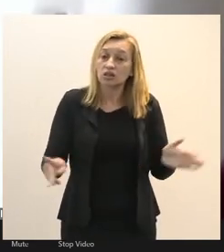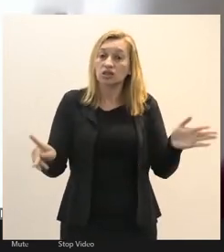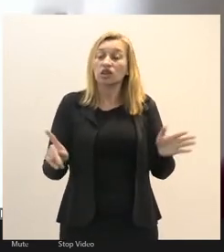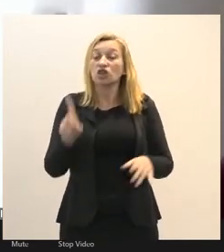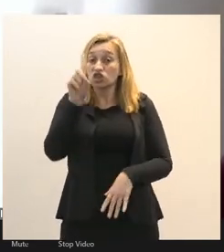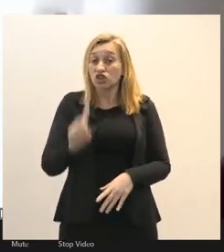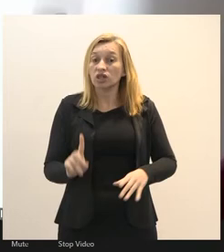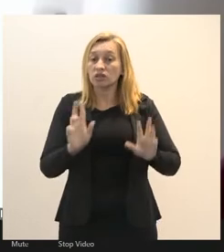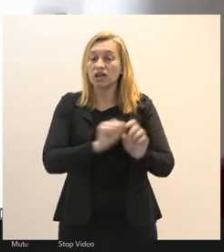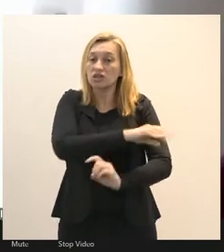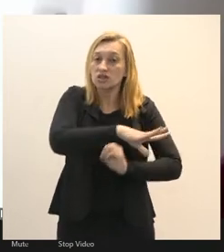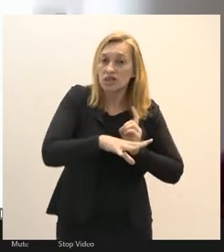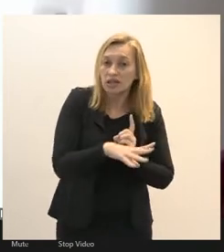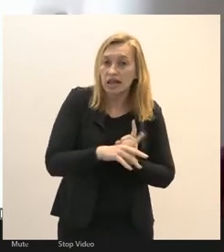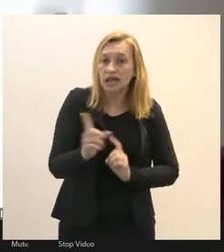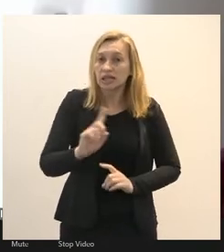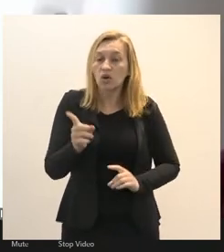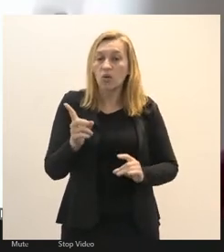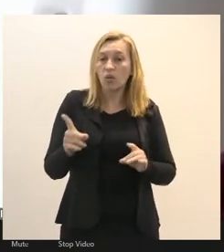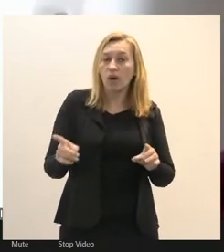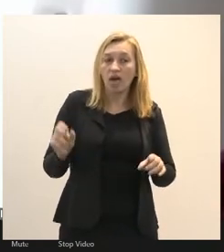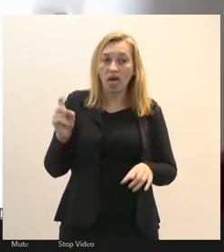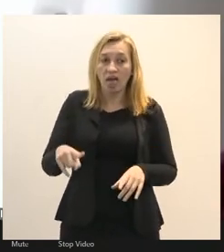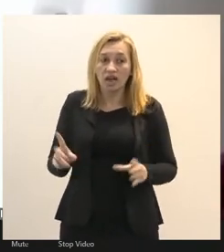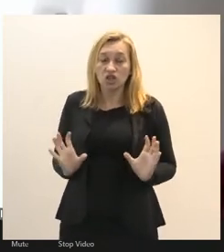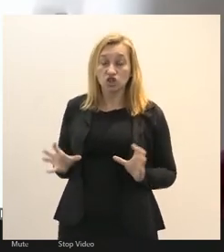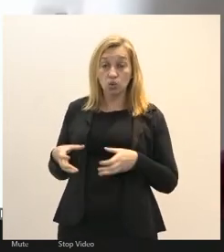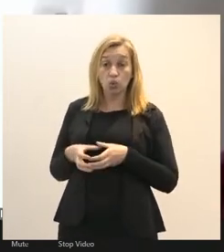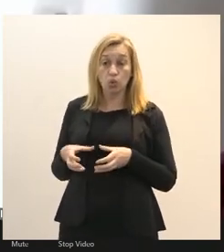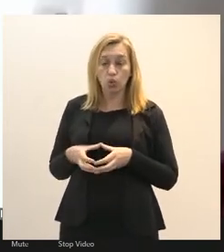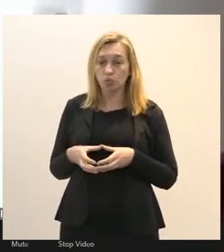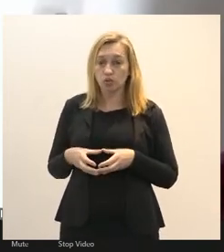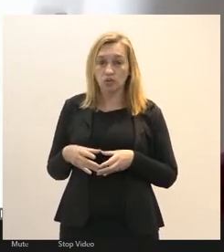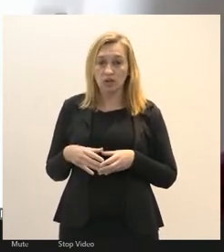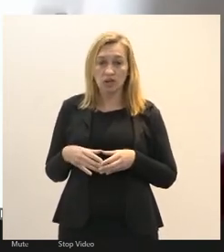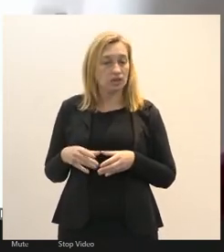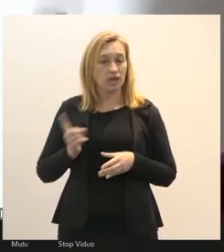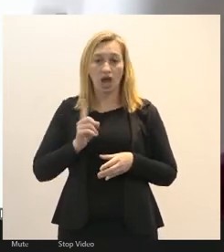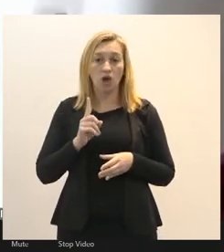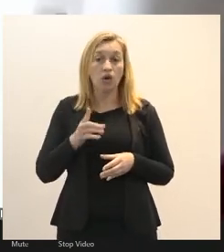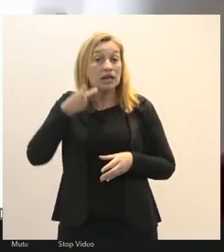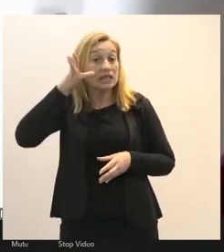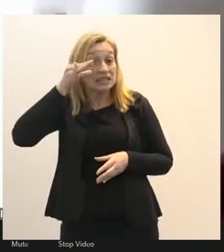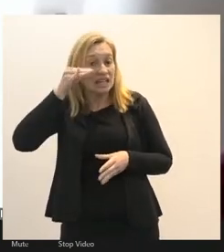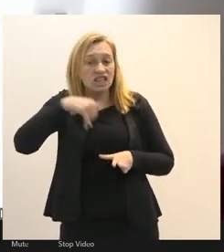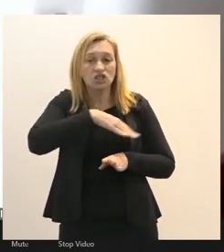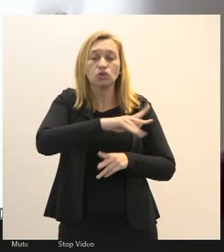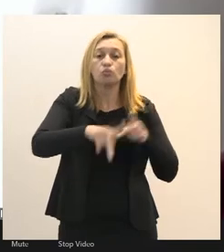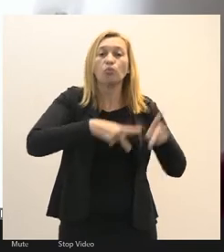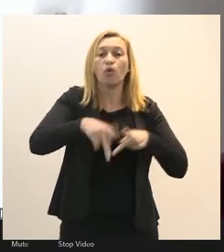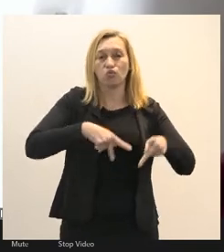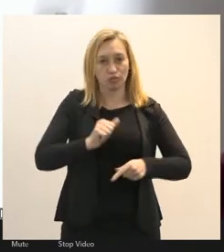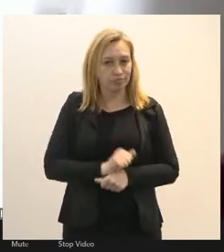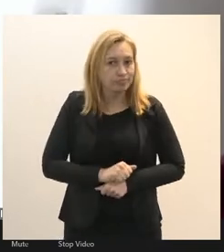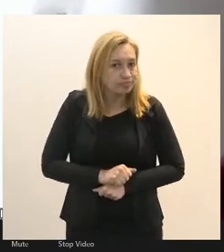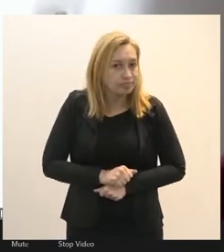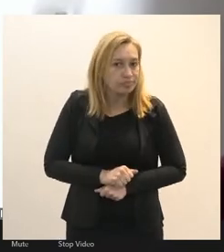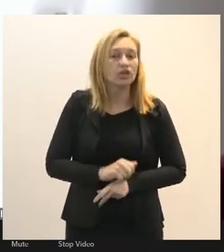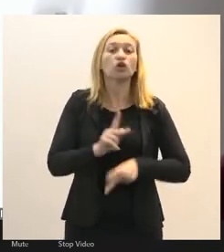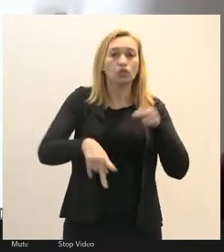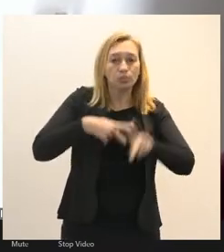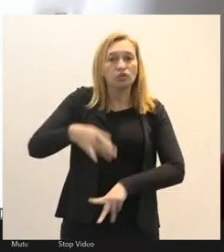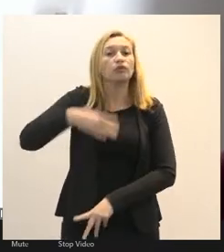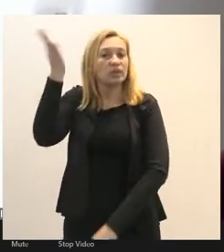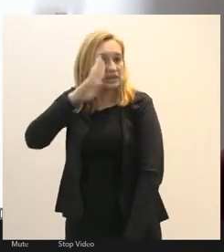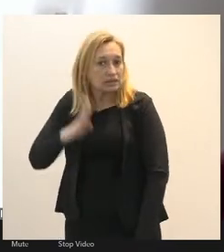servidores essa pauta não é de categoria a gente está falando aqui da defesa do interesse da nação do povo brasileiro